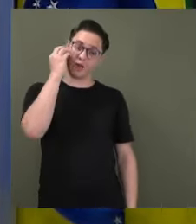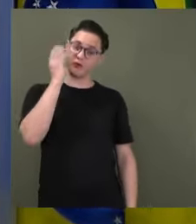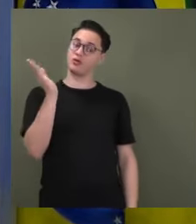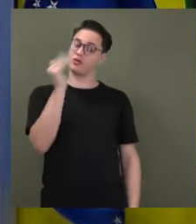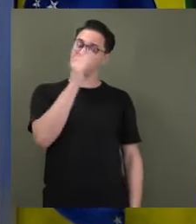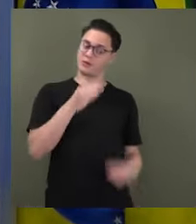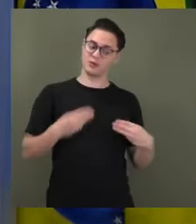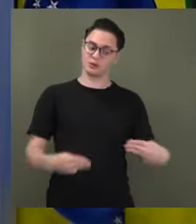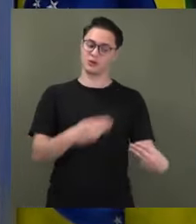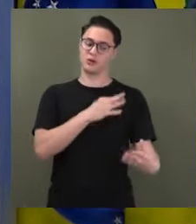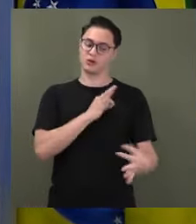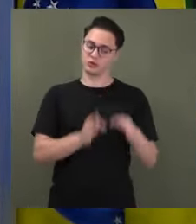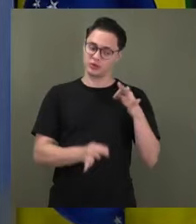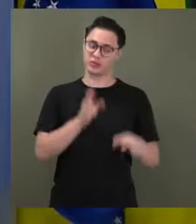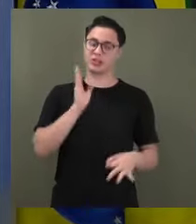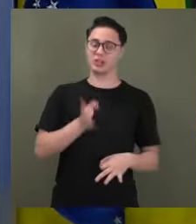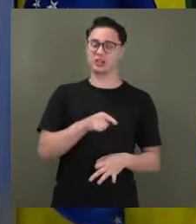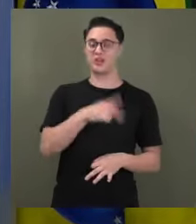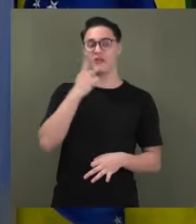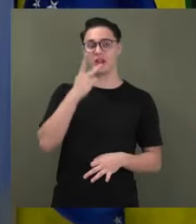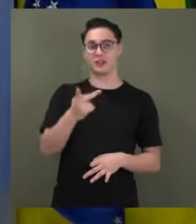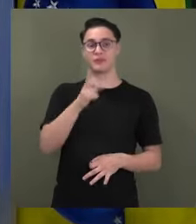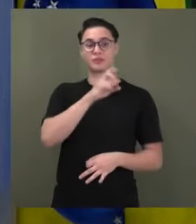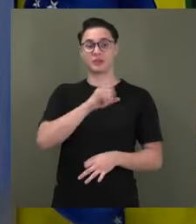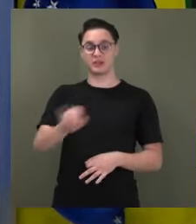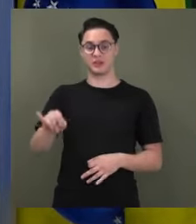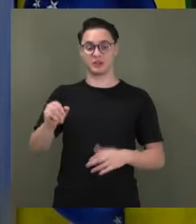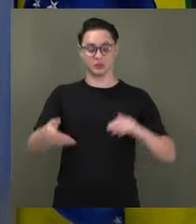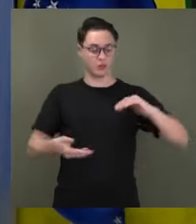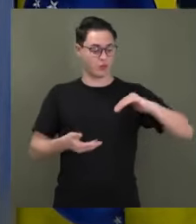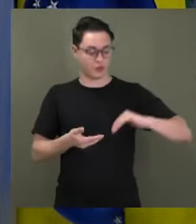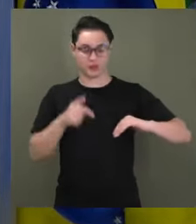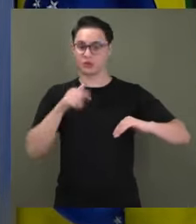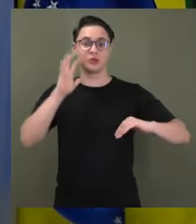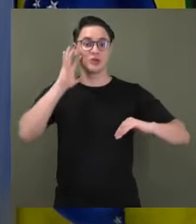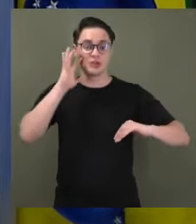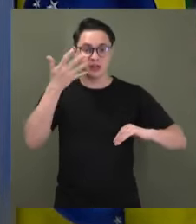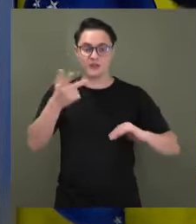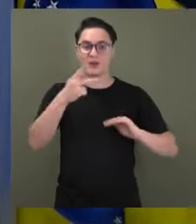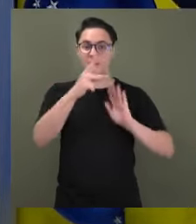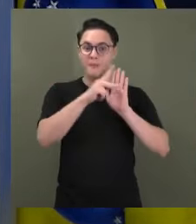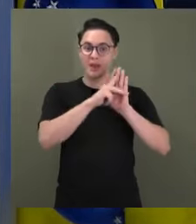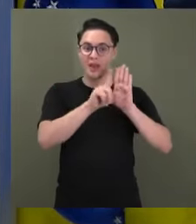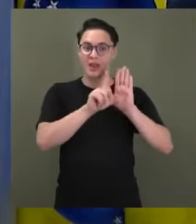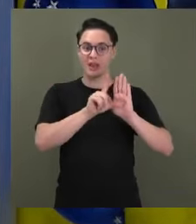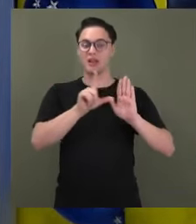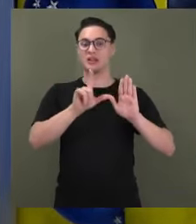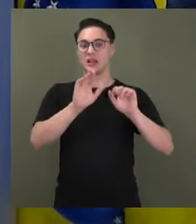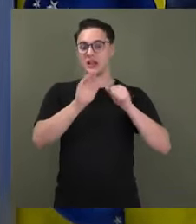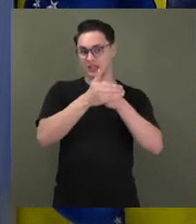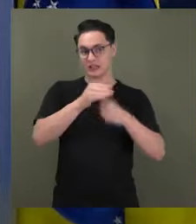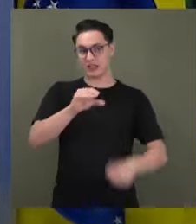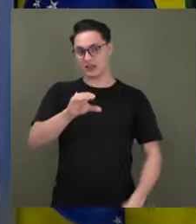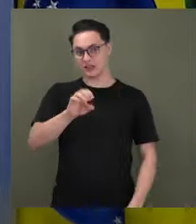Justiça. Ele disse, se o Congresso não resolver o PL da censura, ou o governo,